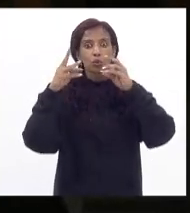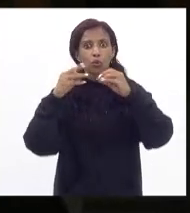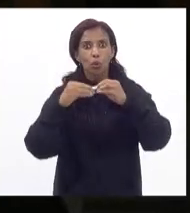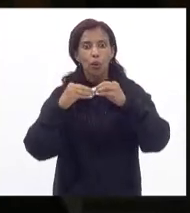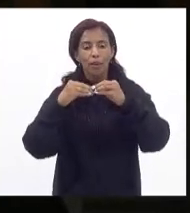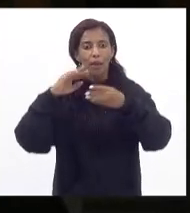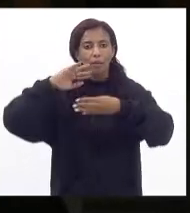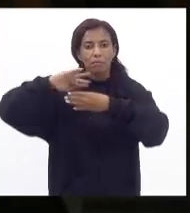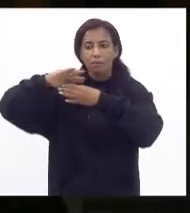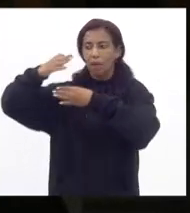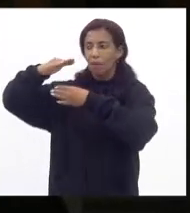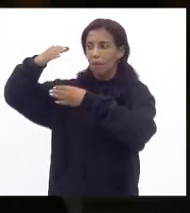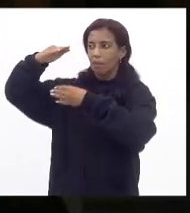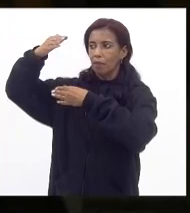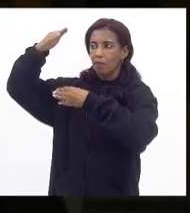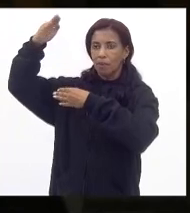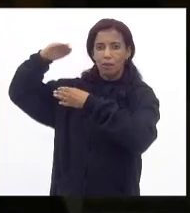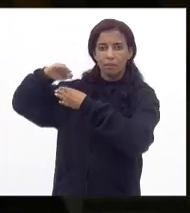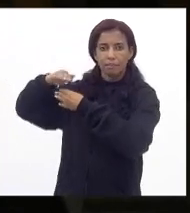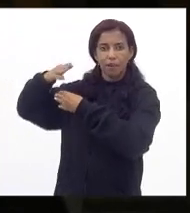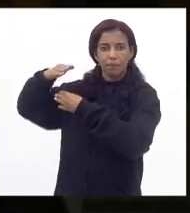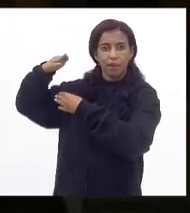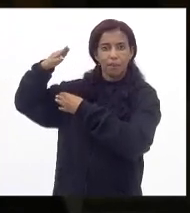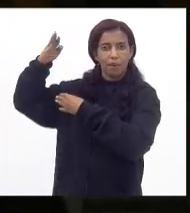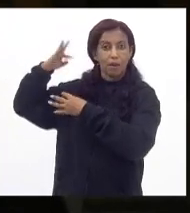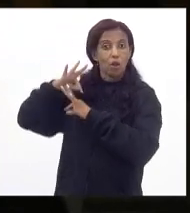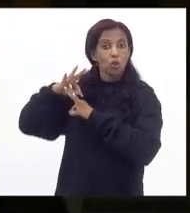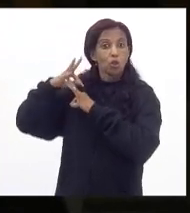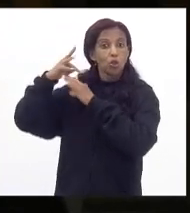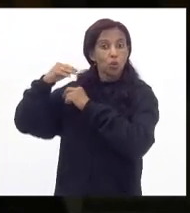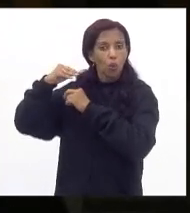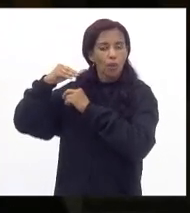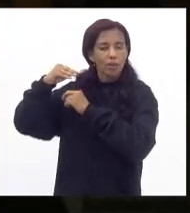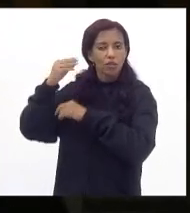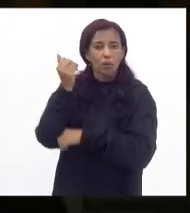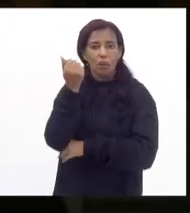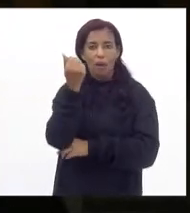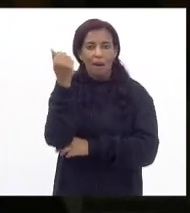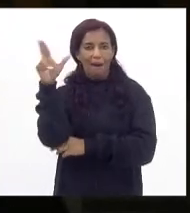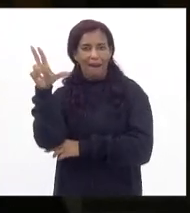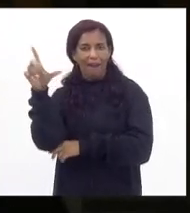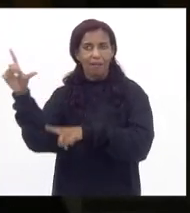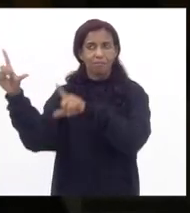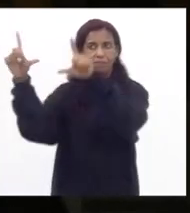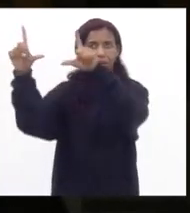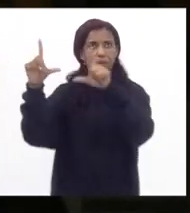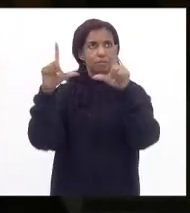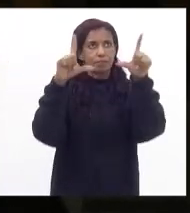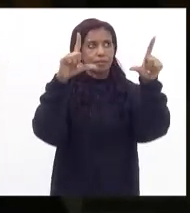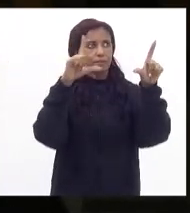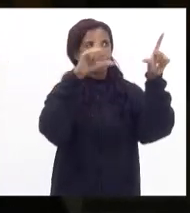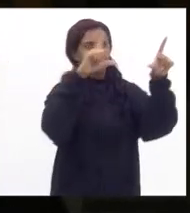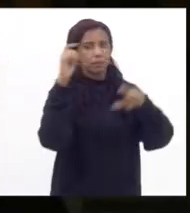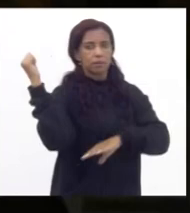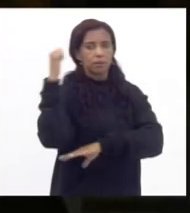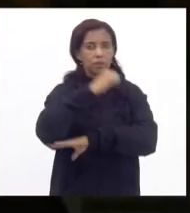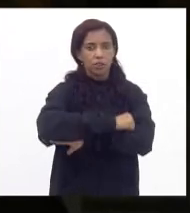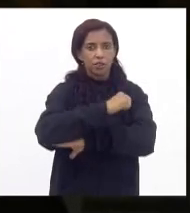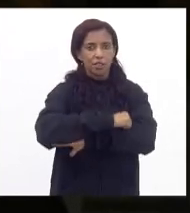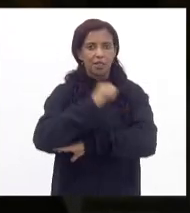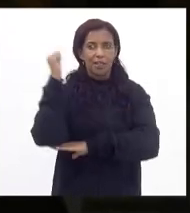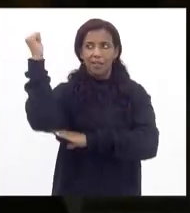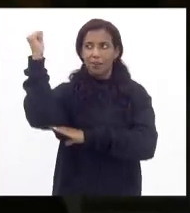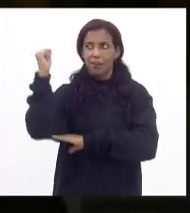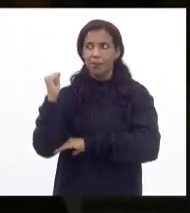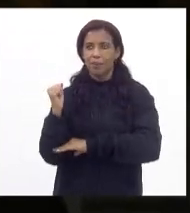basculhante porque todas as salas de aula foram sendo refrigeradas e foram adotando como janela o basculhante